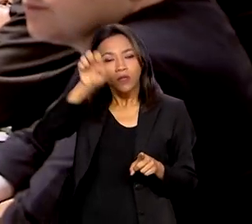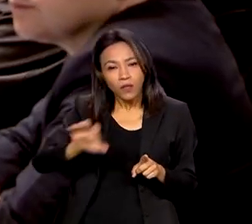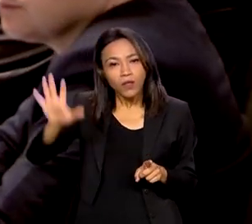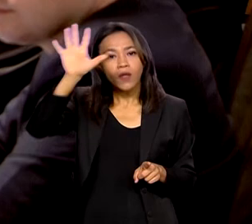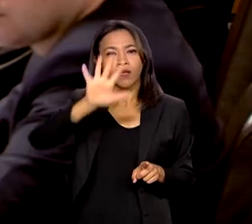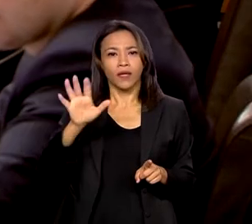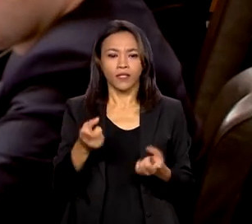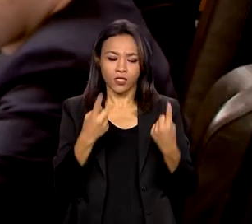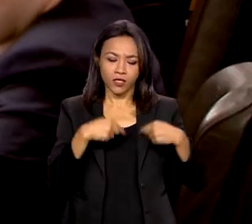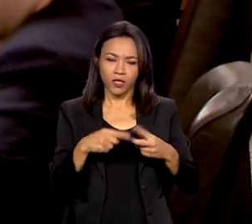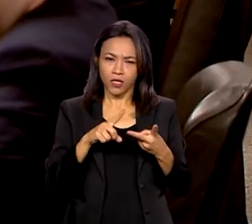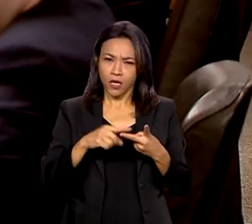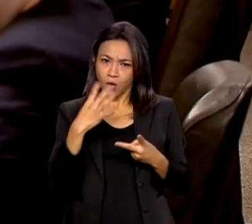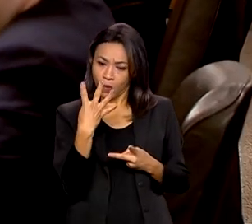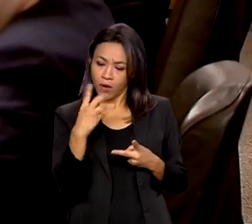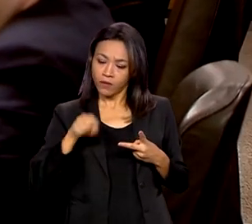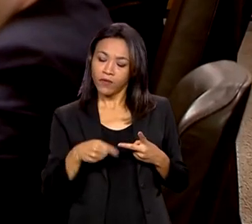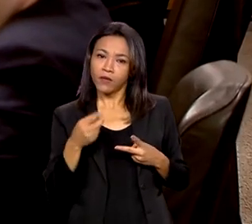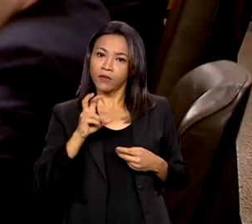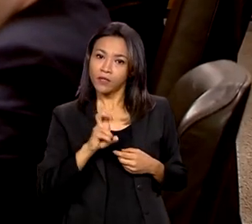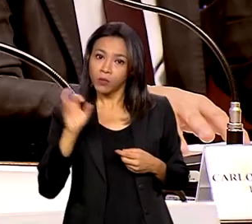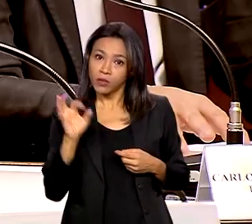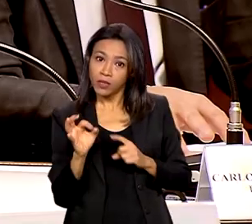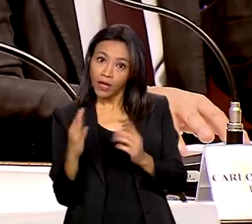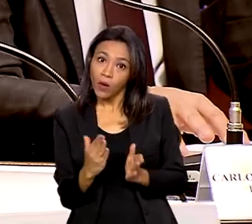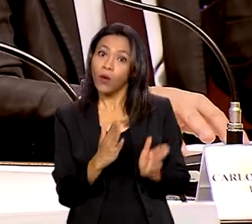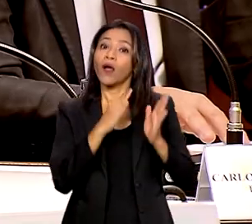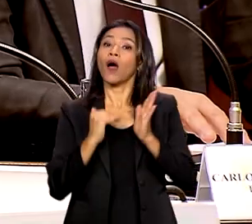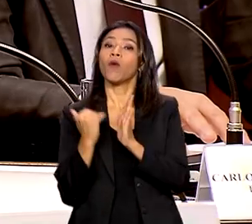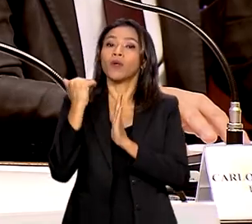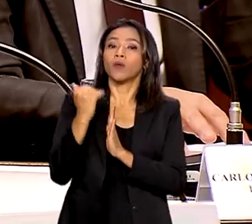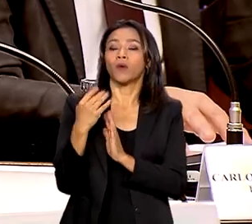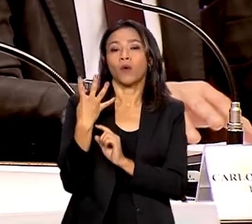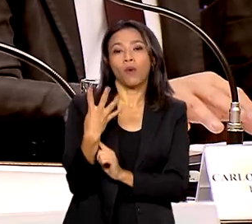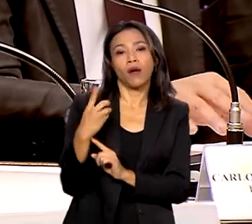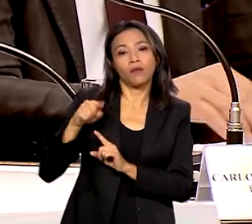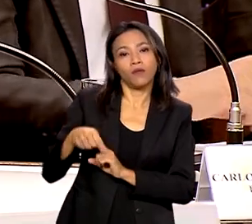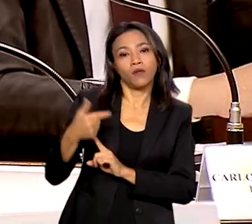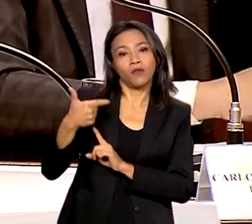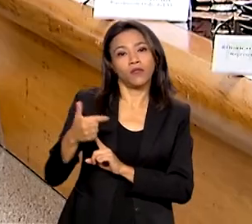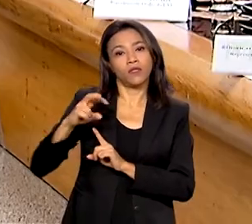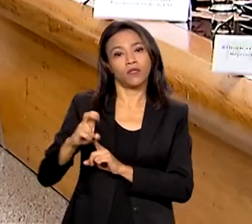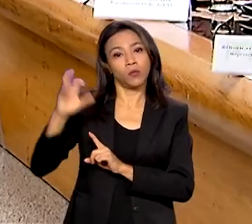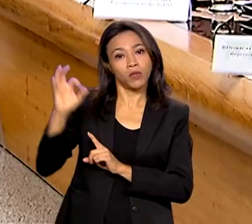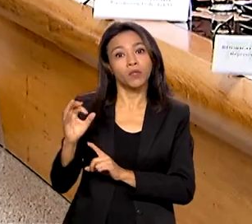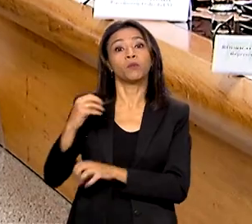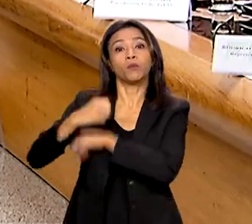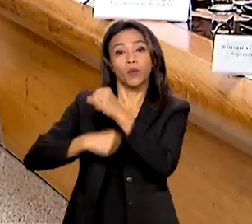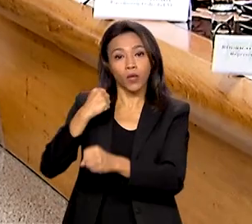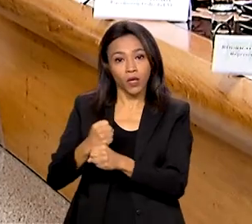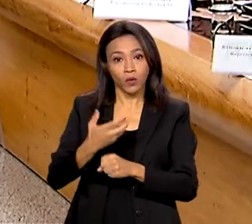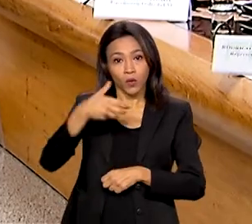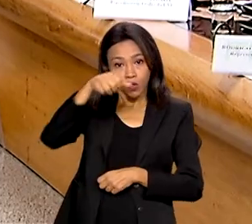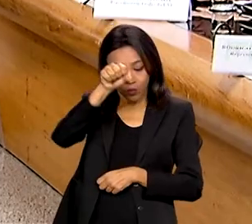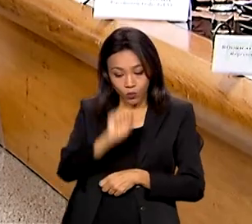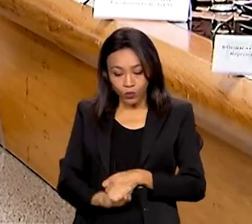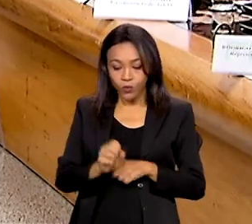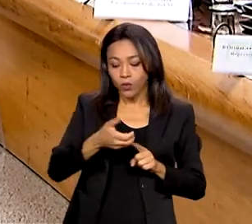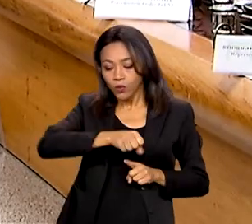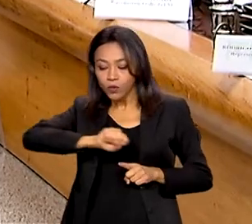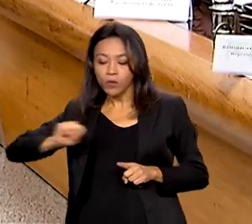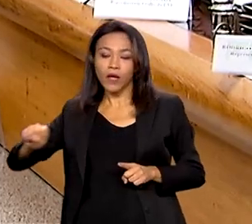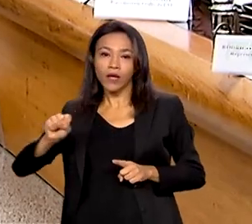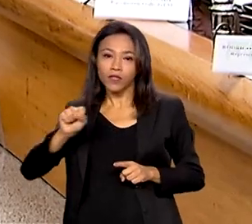e de 4,5% para 4,25% ao ano nas regiões Sudeste, Sul